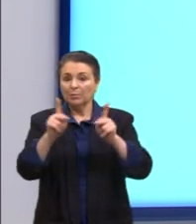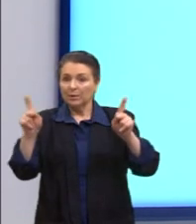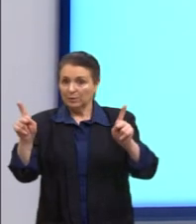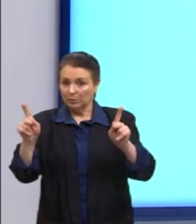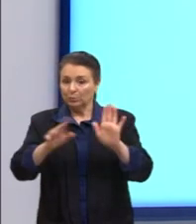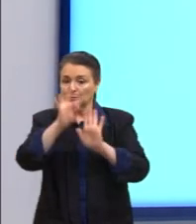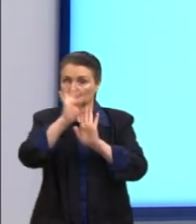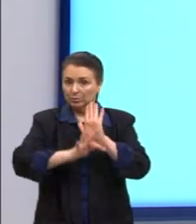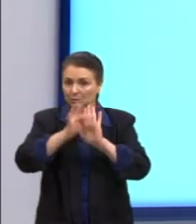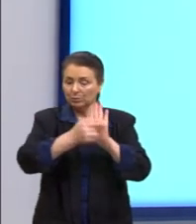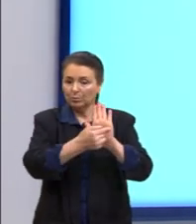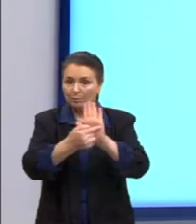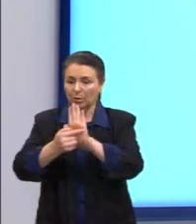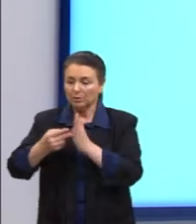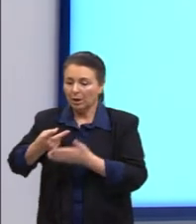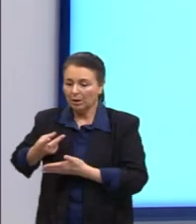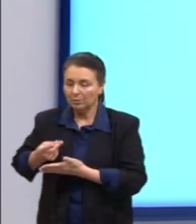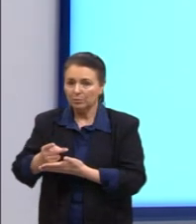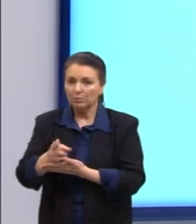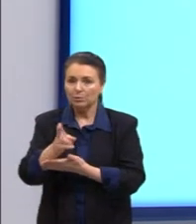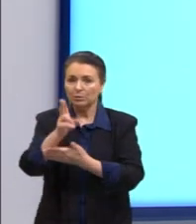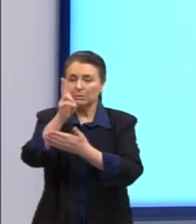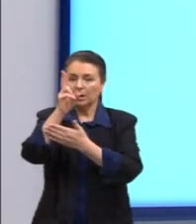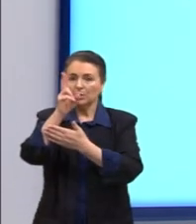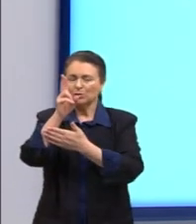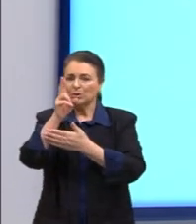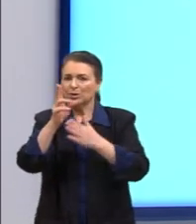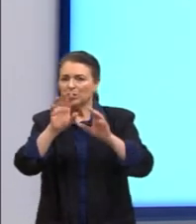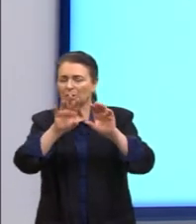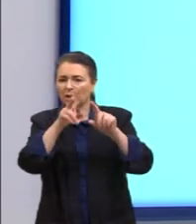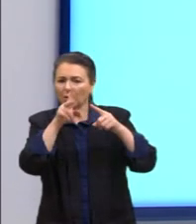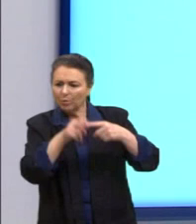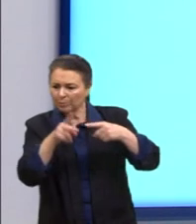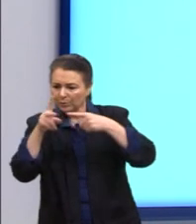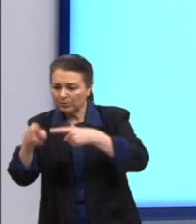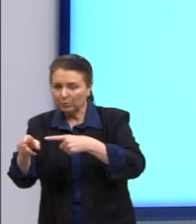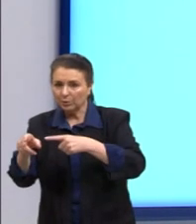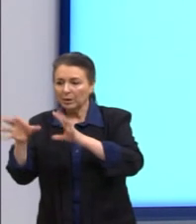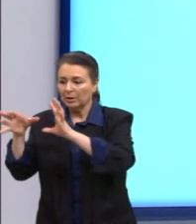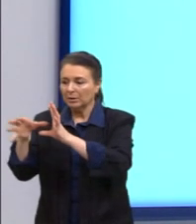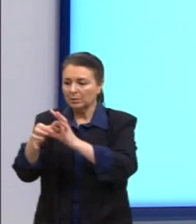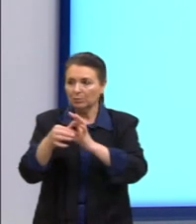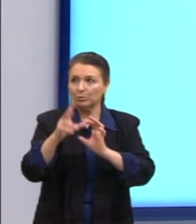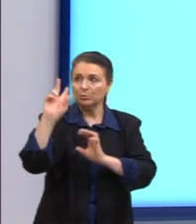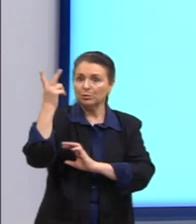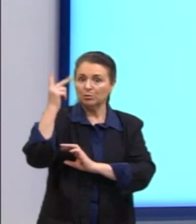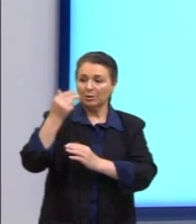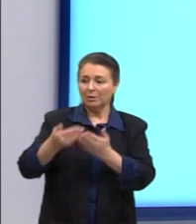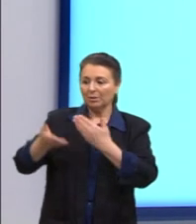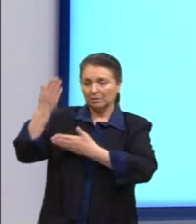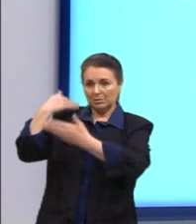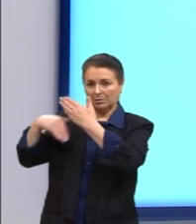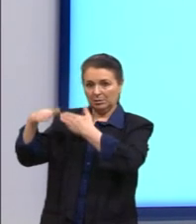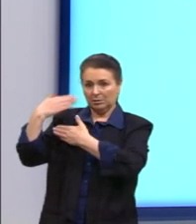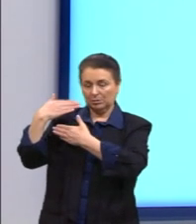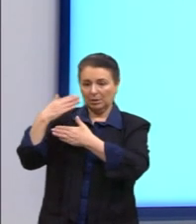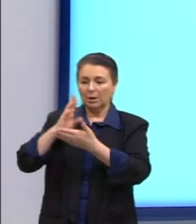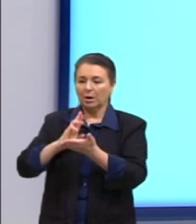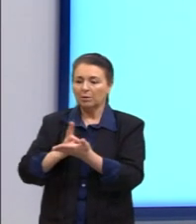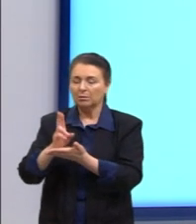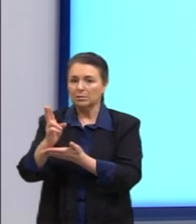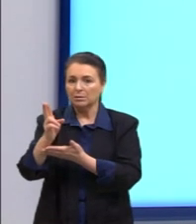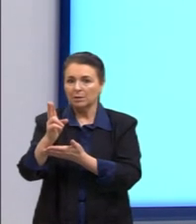descrito apresenta continuidades e rupturas em relação à conjuntura histórica anterior. Uma dessas continuidades